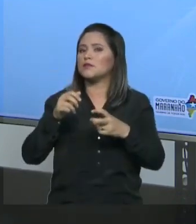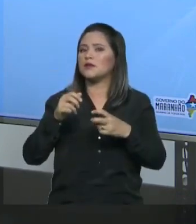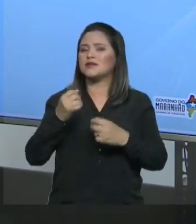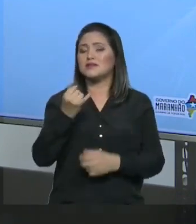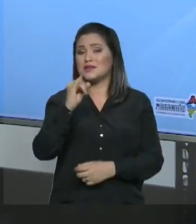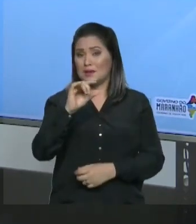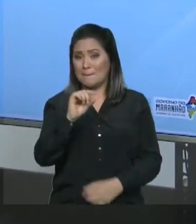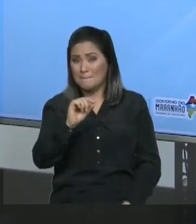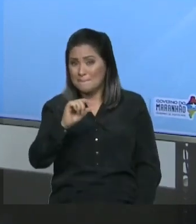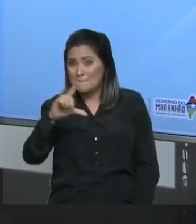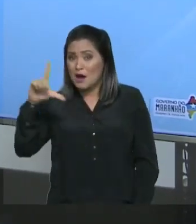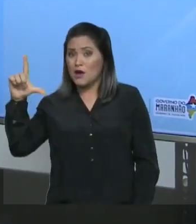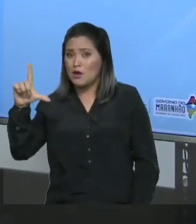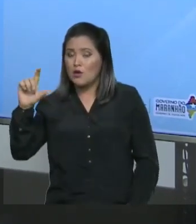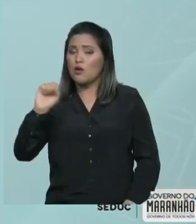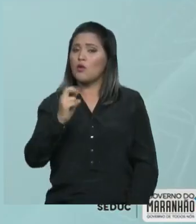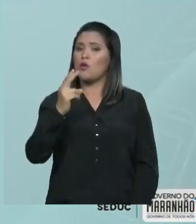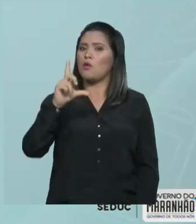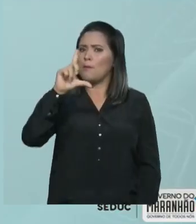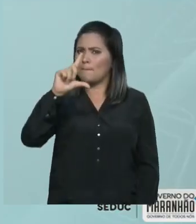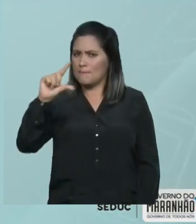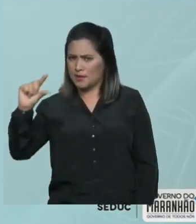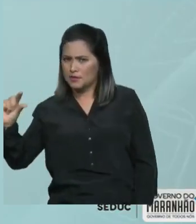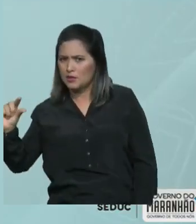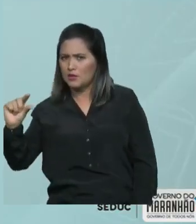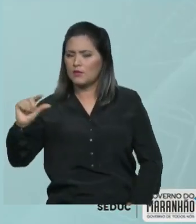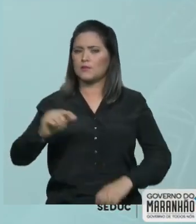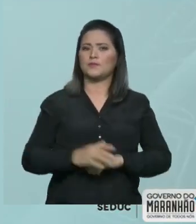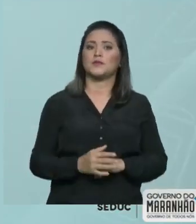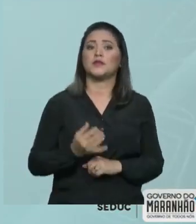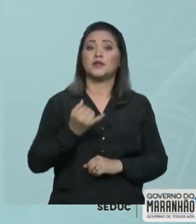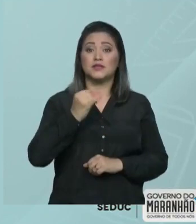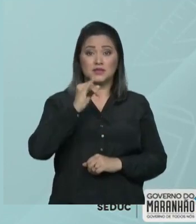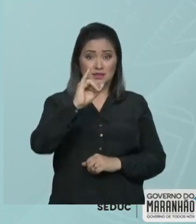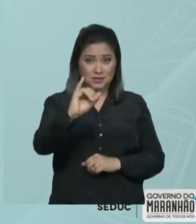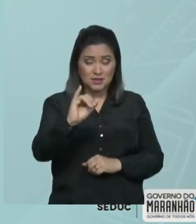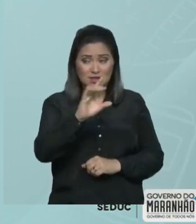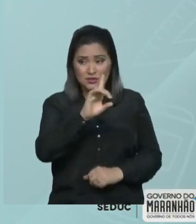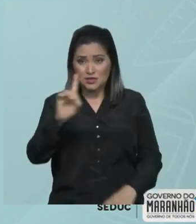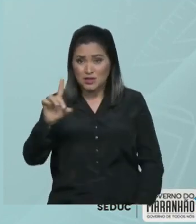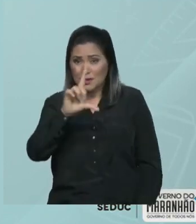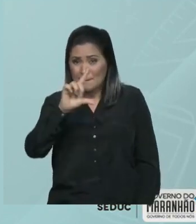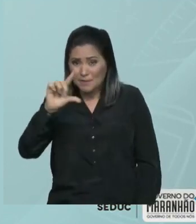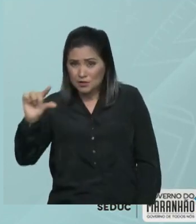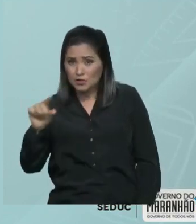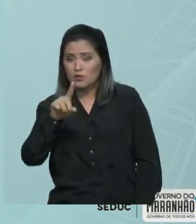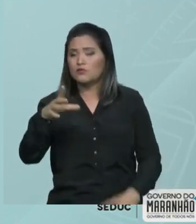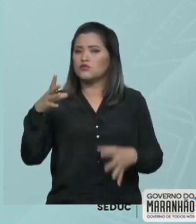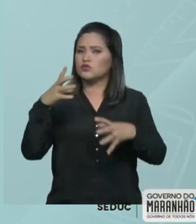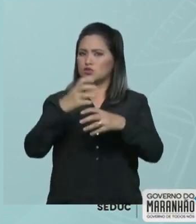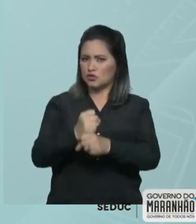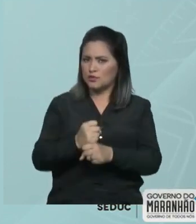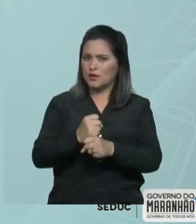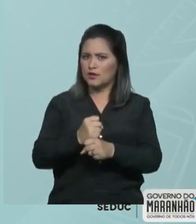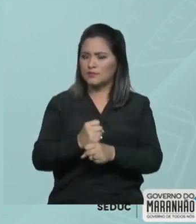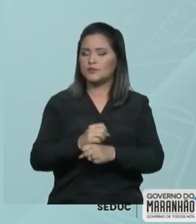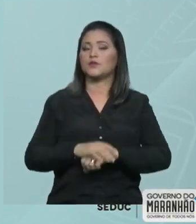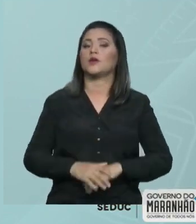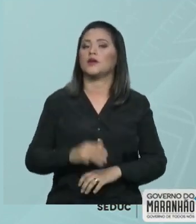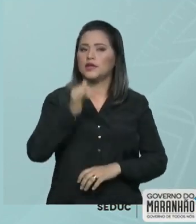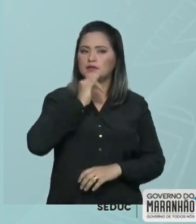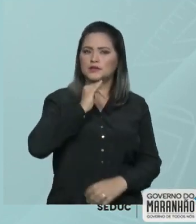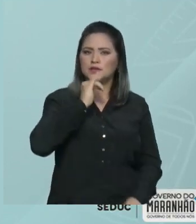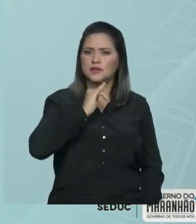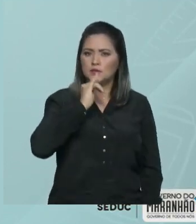Quer ver, olha só o exemplo. XI. O X vale 10, o I vale 1. Como um é menor que 10